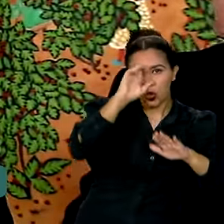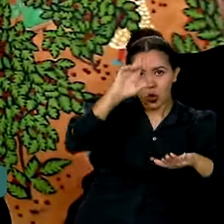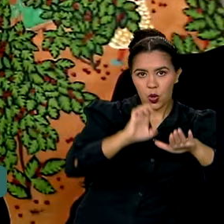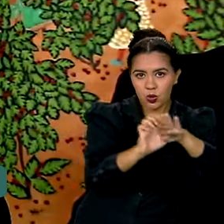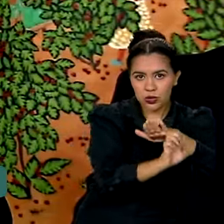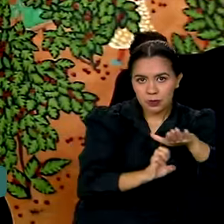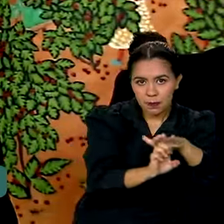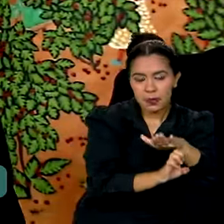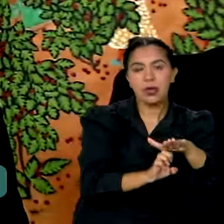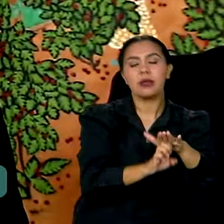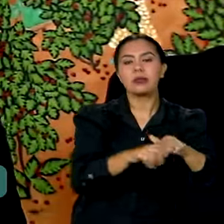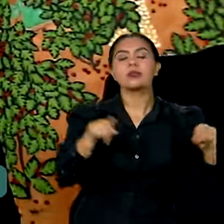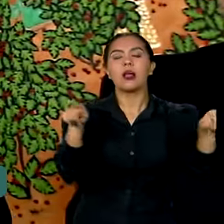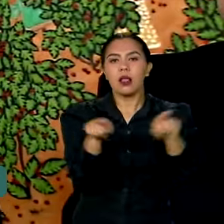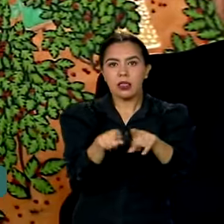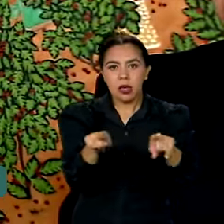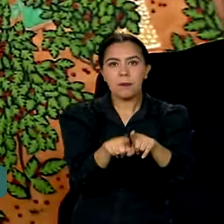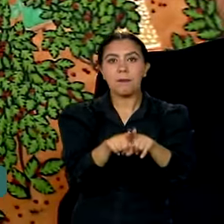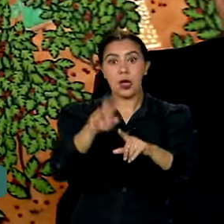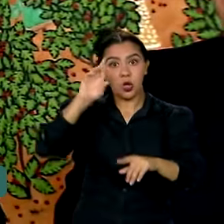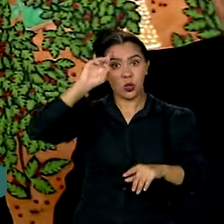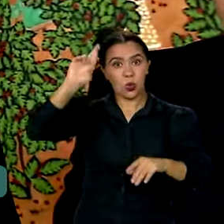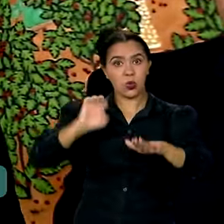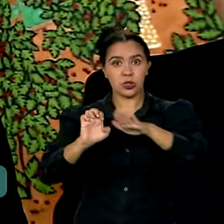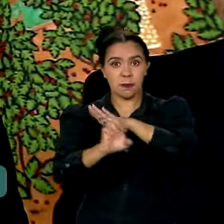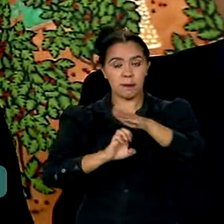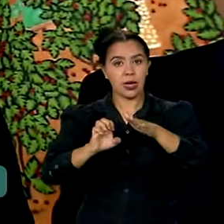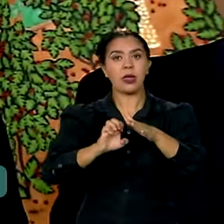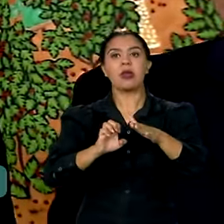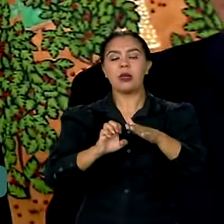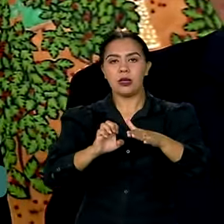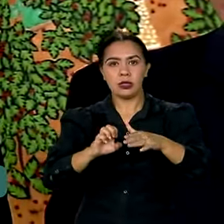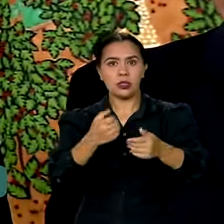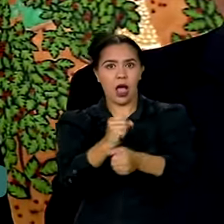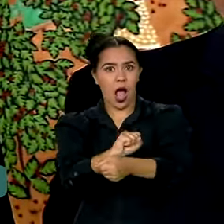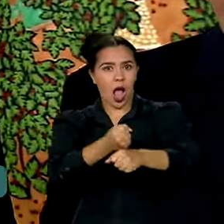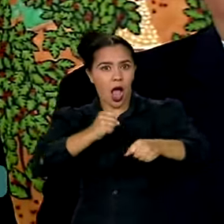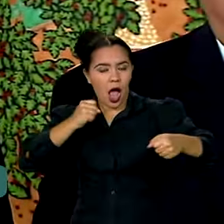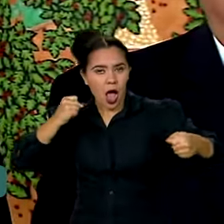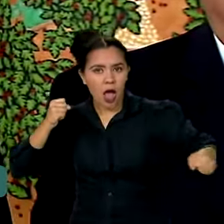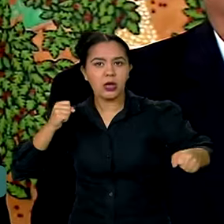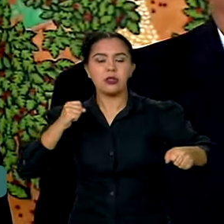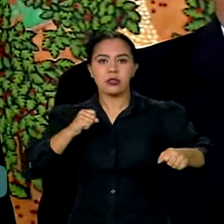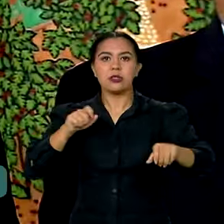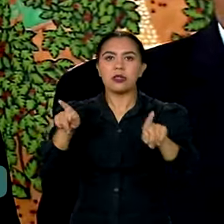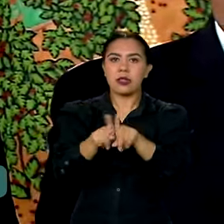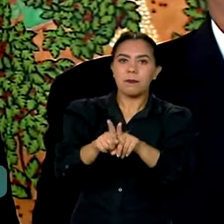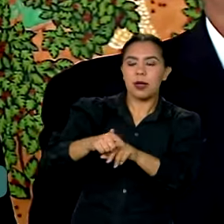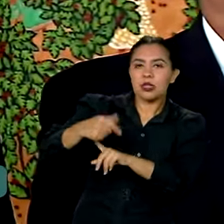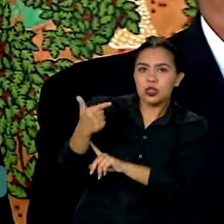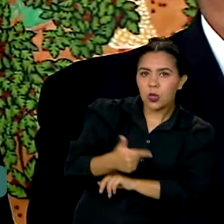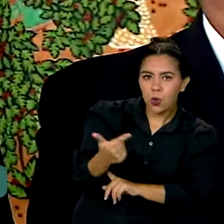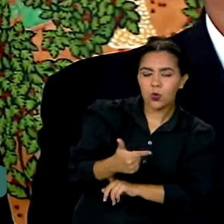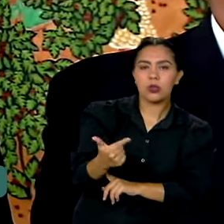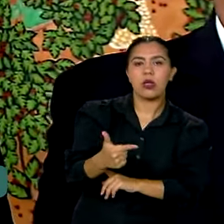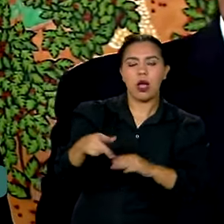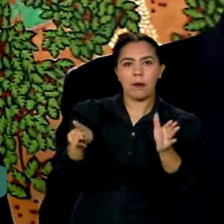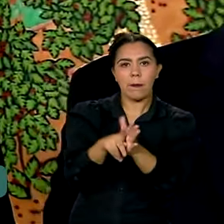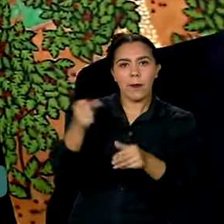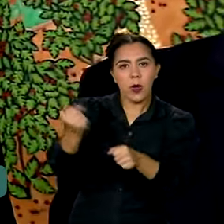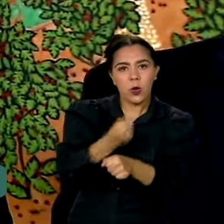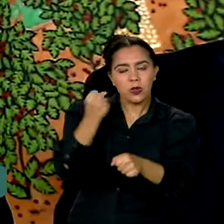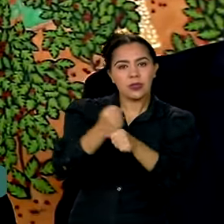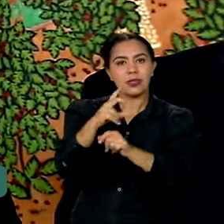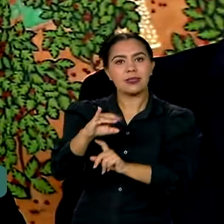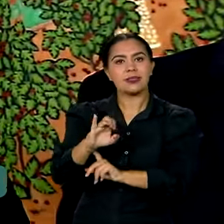empresa, até os grandes empresários no mercado secundário de crédito da construção civil